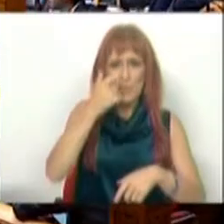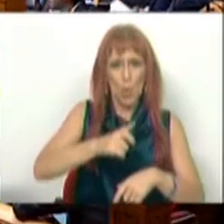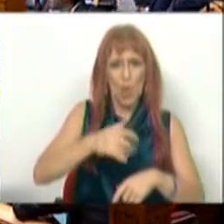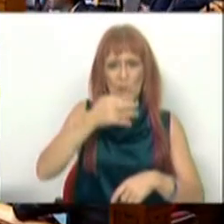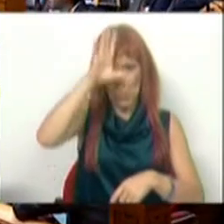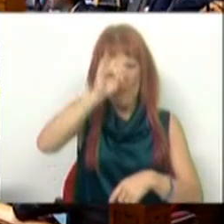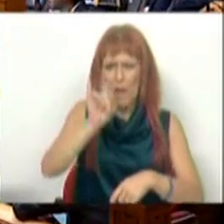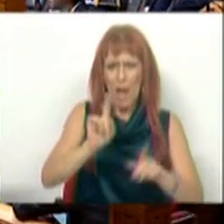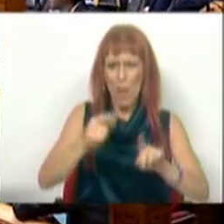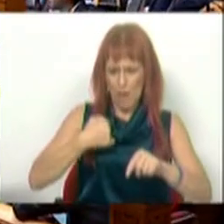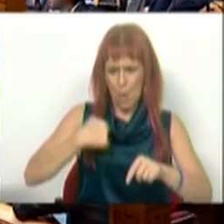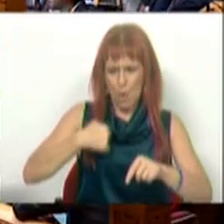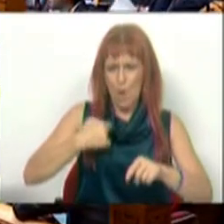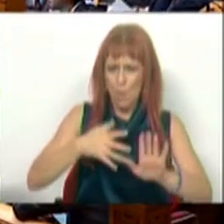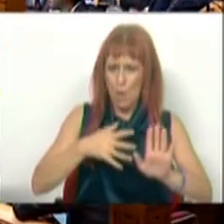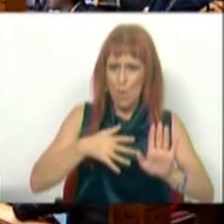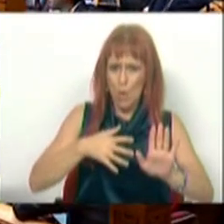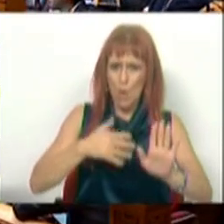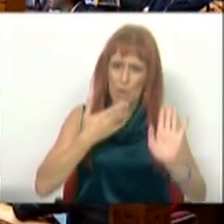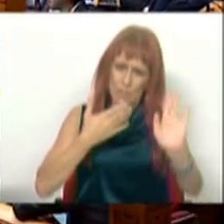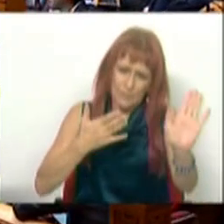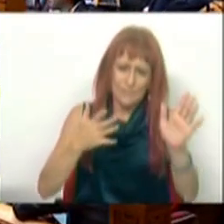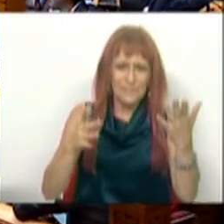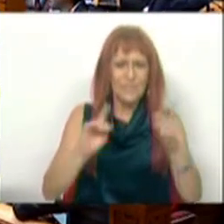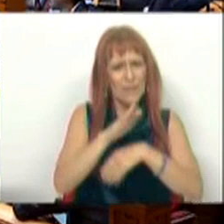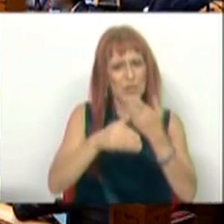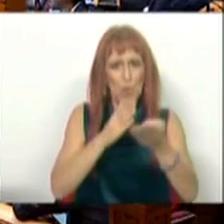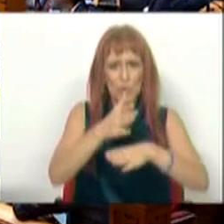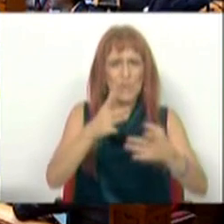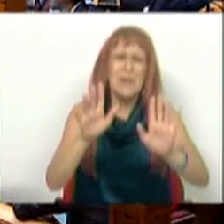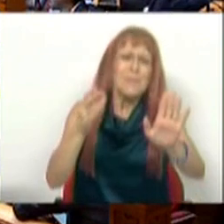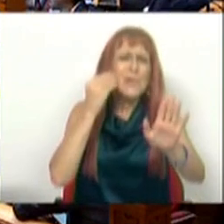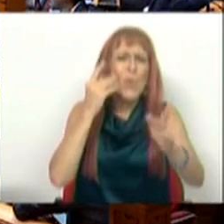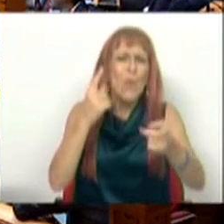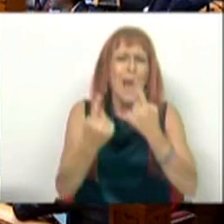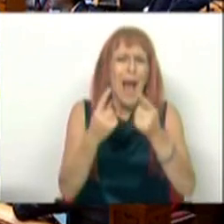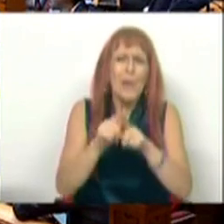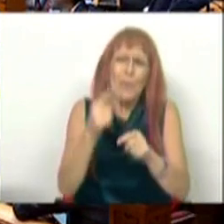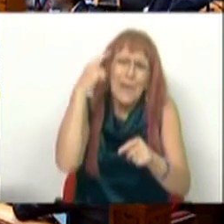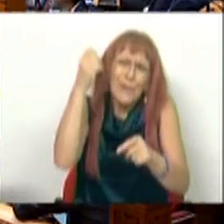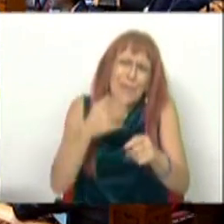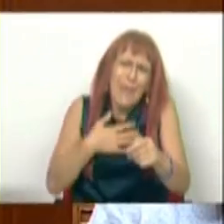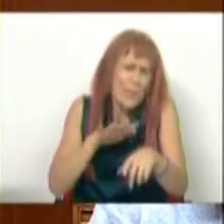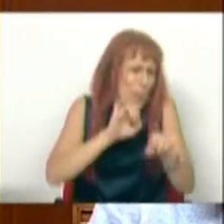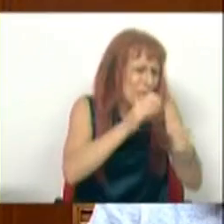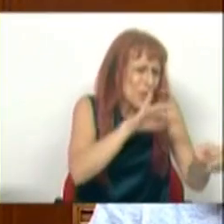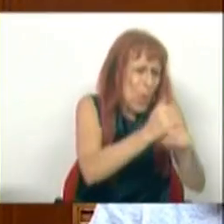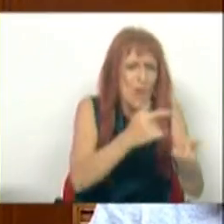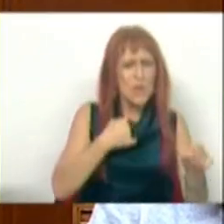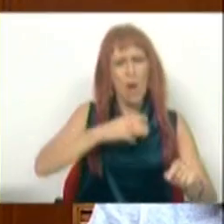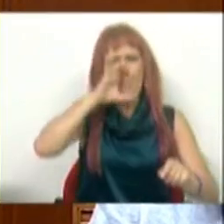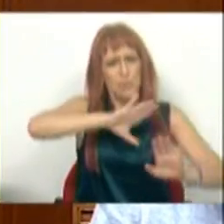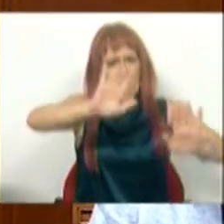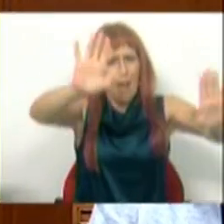Governo a fazer o encerramento. sou eu. Muito bem. Então, continuamos. Mas como ainda tinha ali alguma tolerância noutros partidos, eu não quero